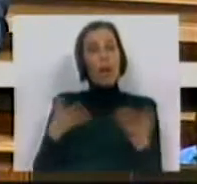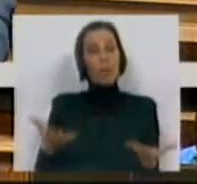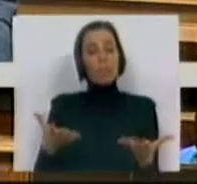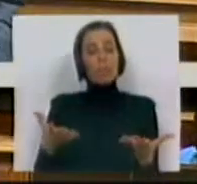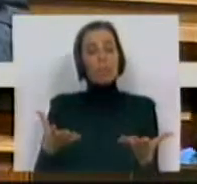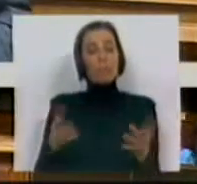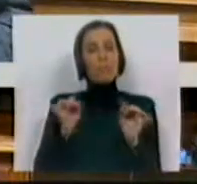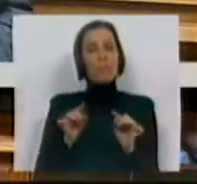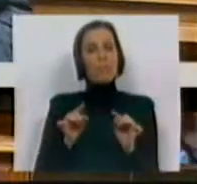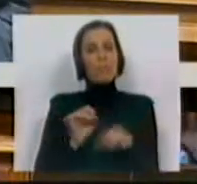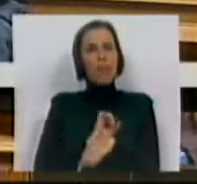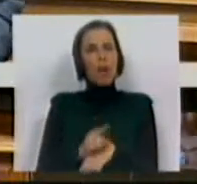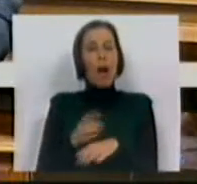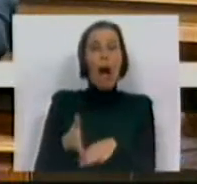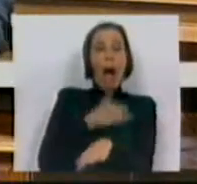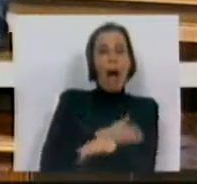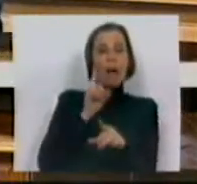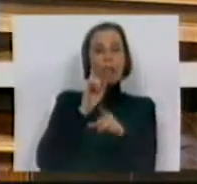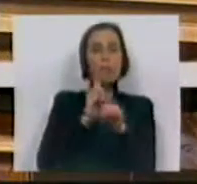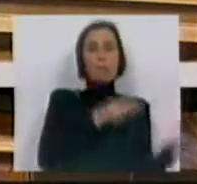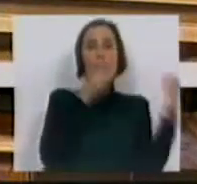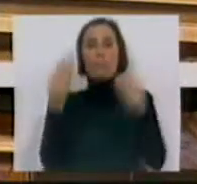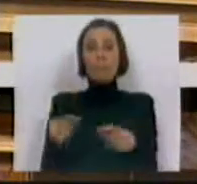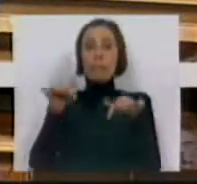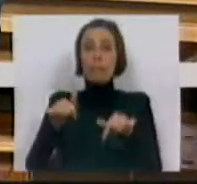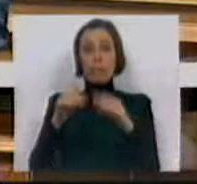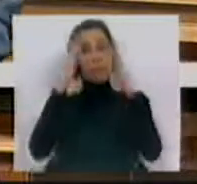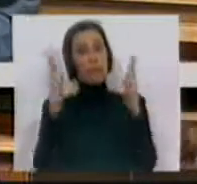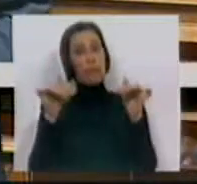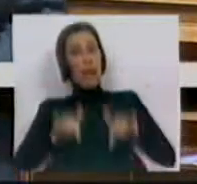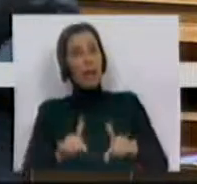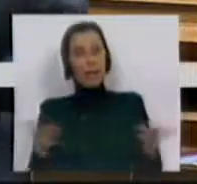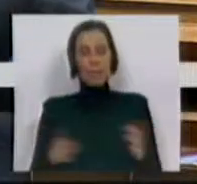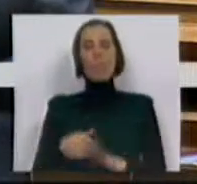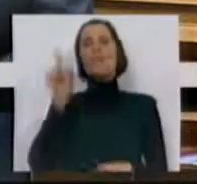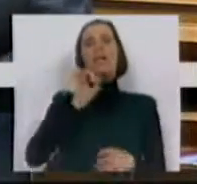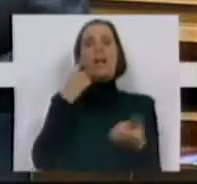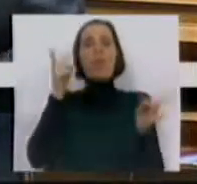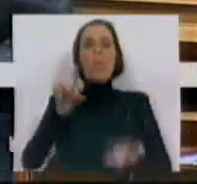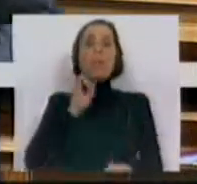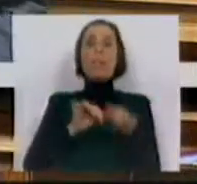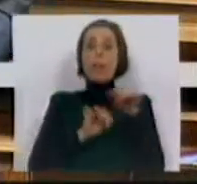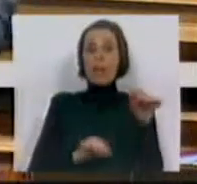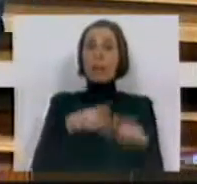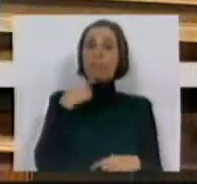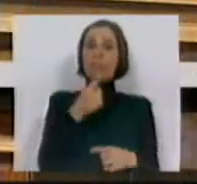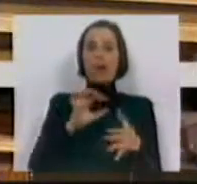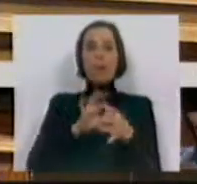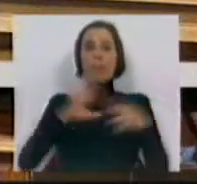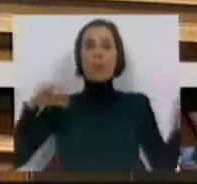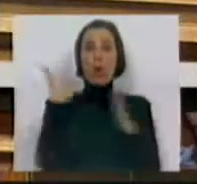imediatamente anterior à sua entrega nesta Casa. A requalificação que foi declarada